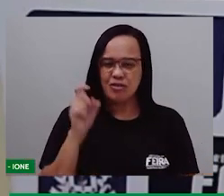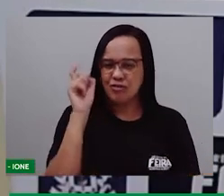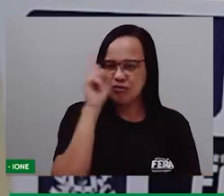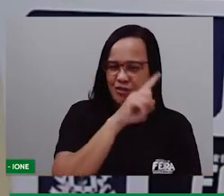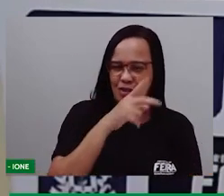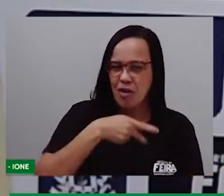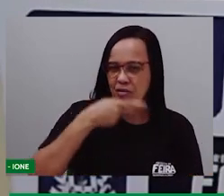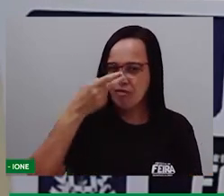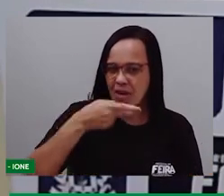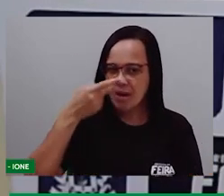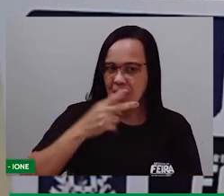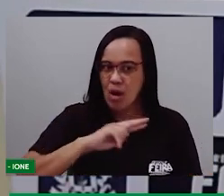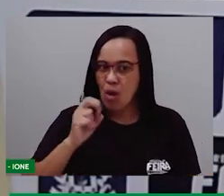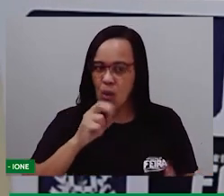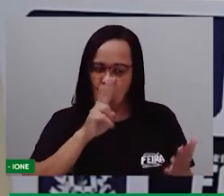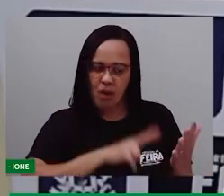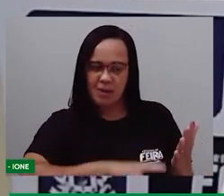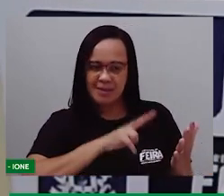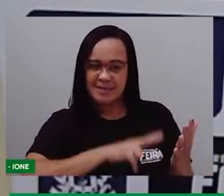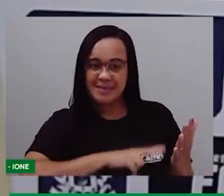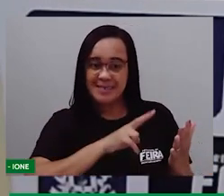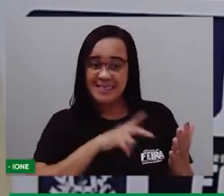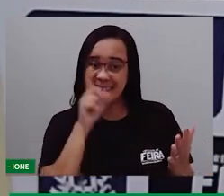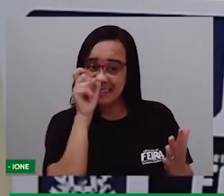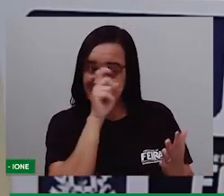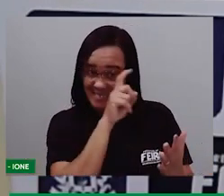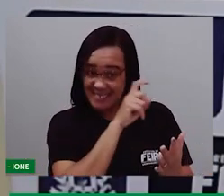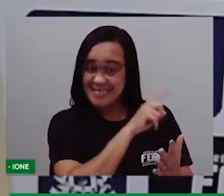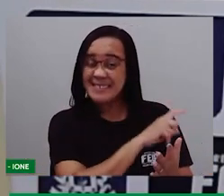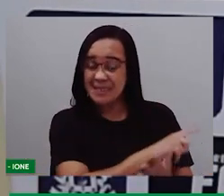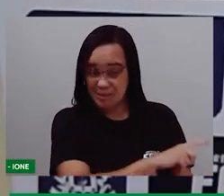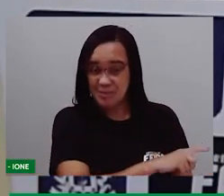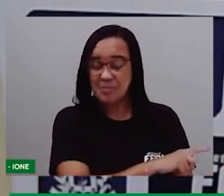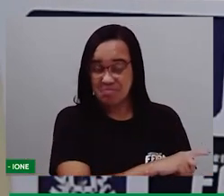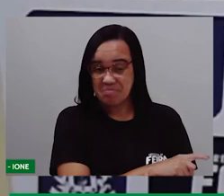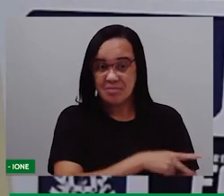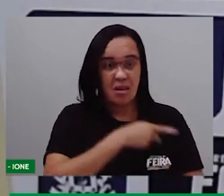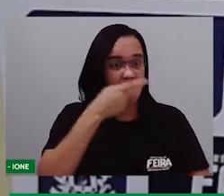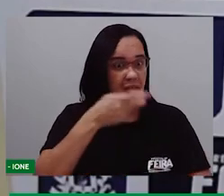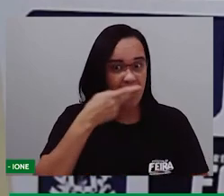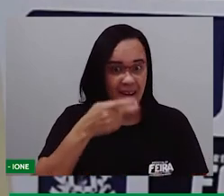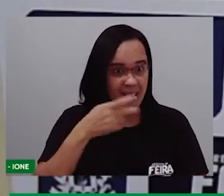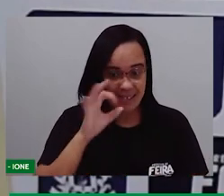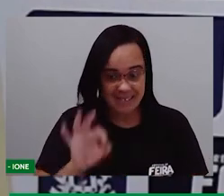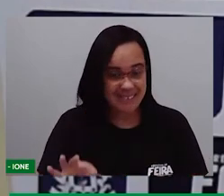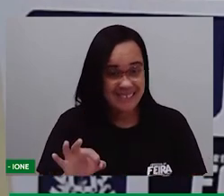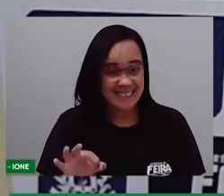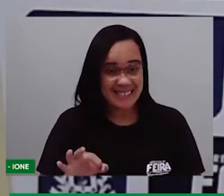na hora que a gente vai ler, né? Dificultando ali a fluência.